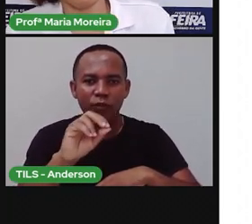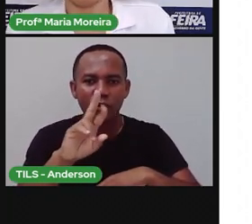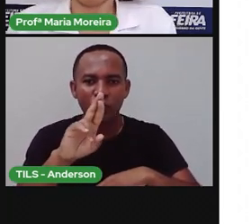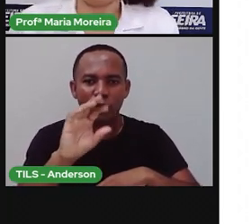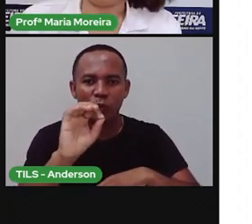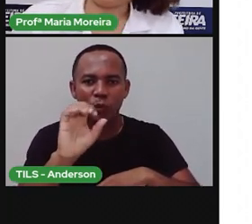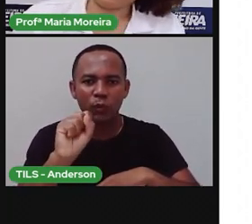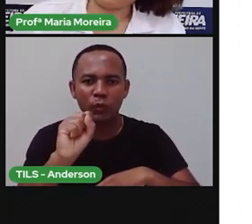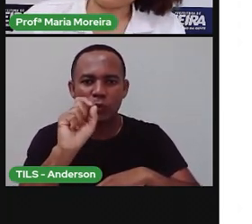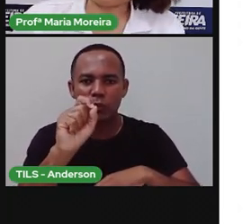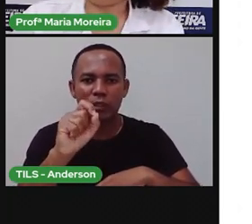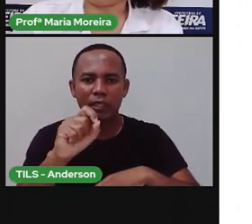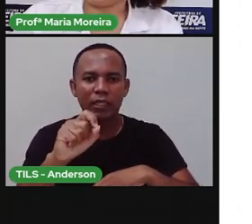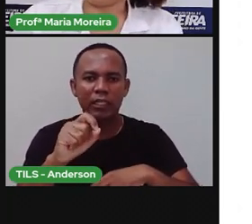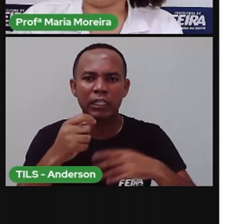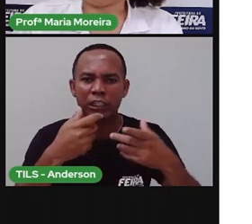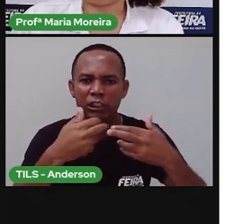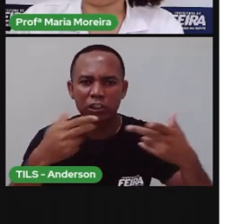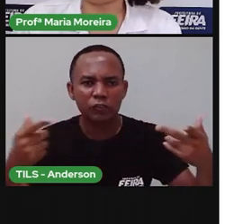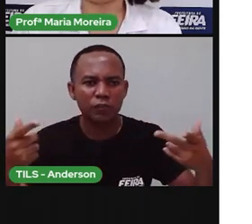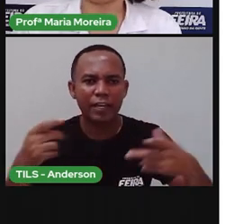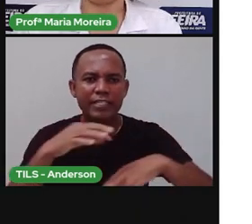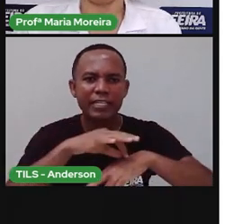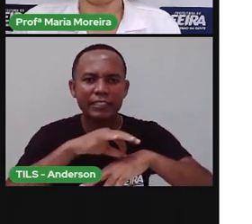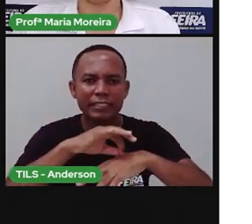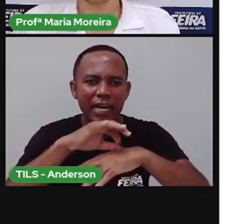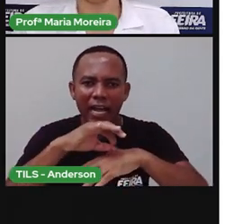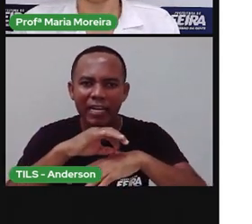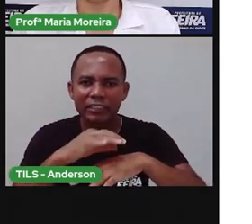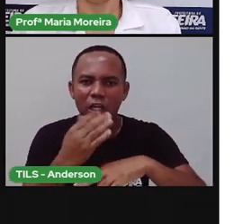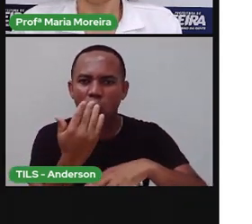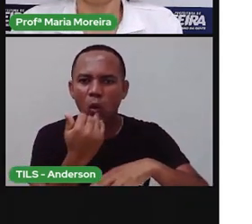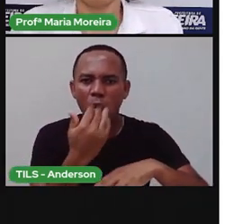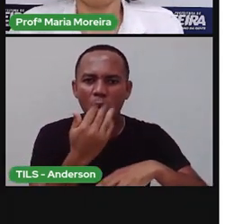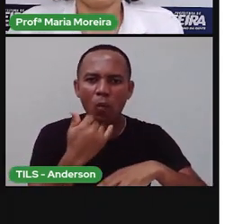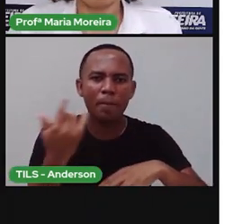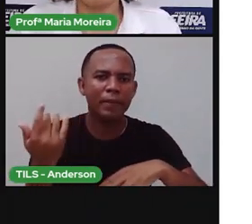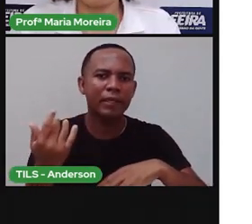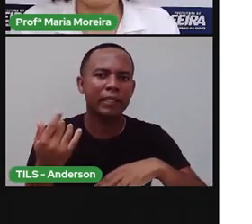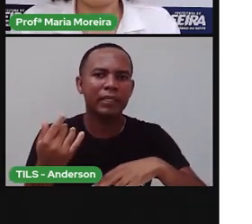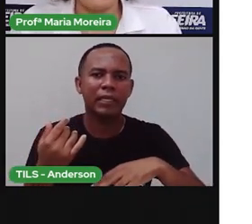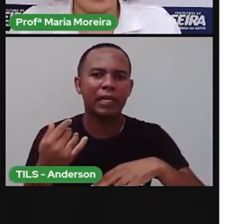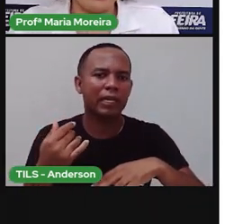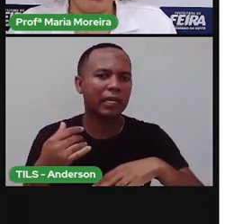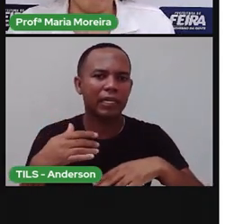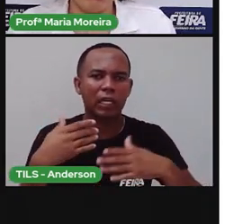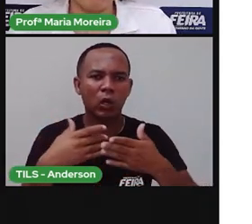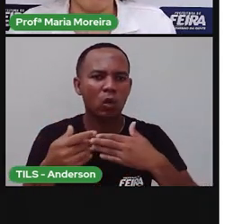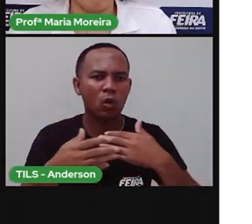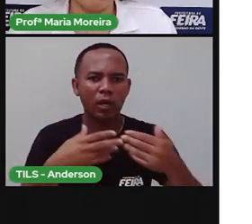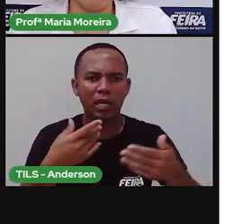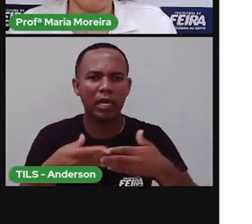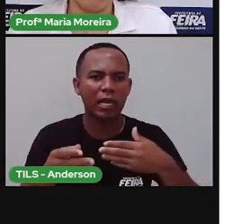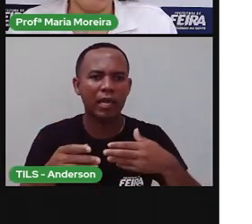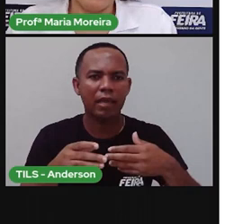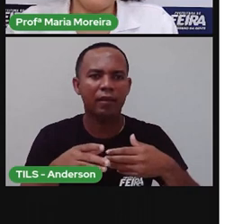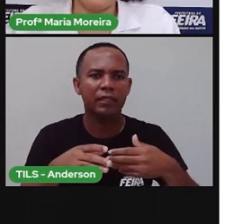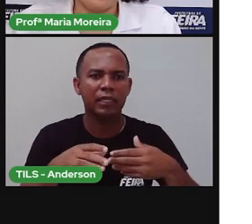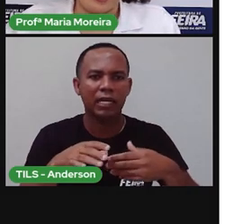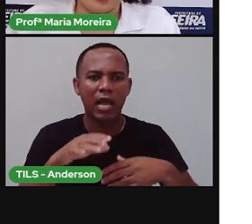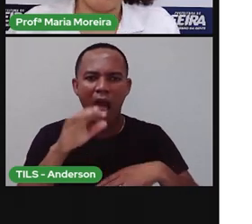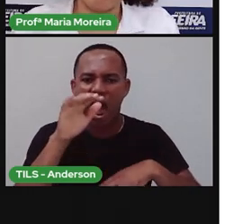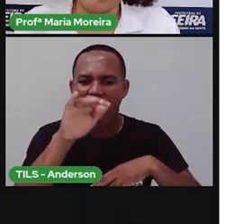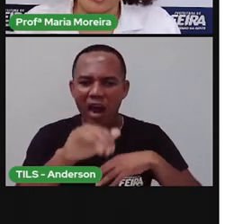baleia, a aranha. Você sabia que a aranha come outros animais? Pois é. Quando a gente fala de carnívoro, a gente não está falando só